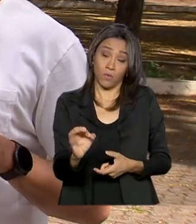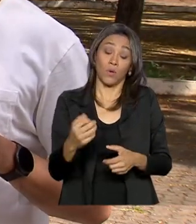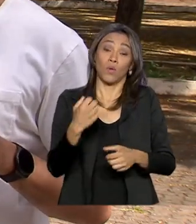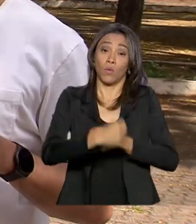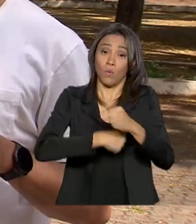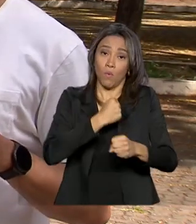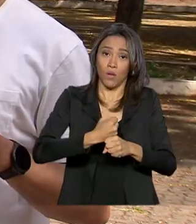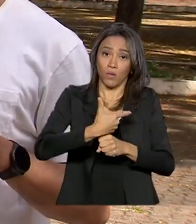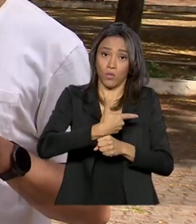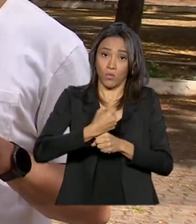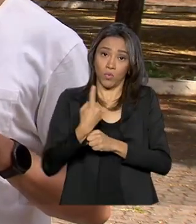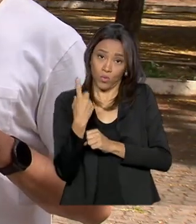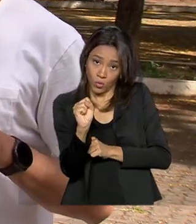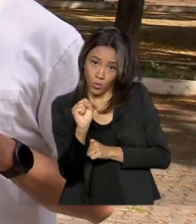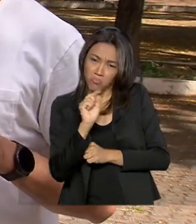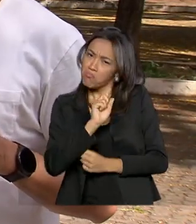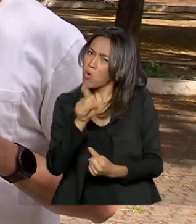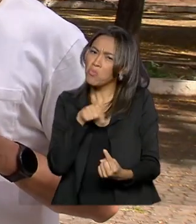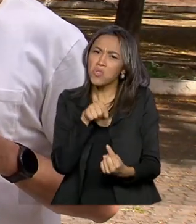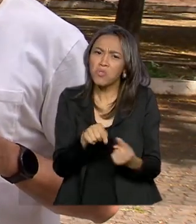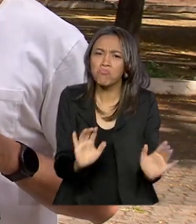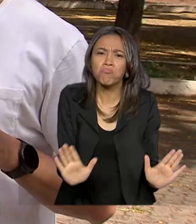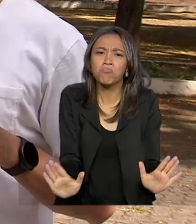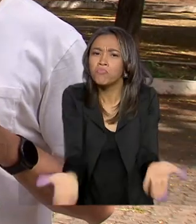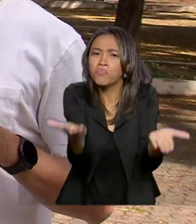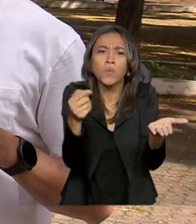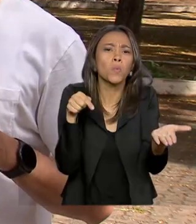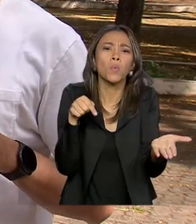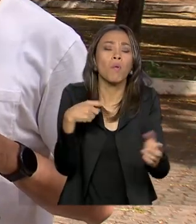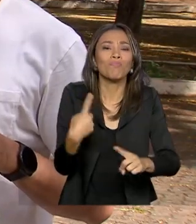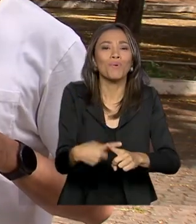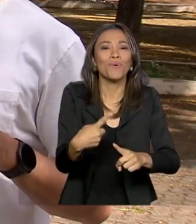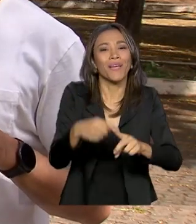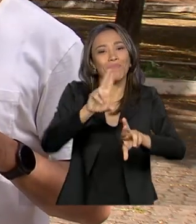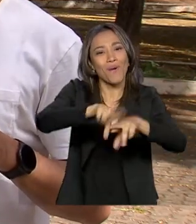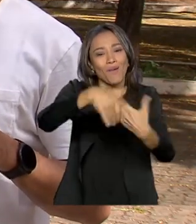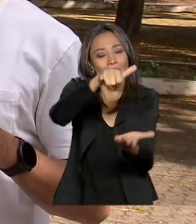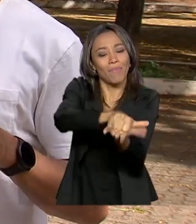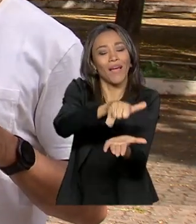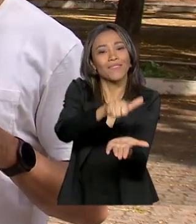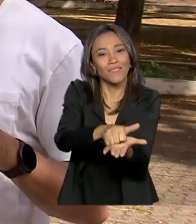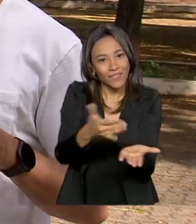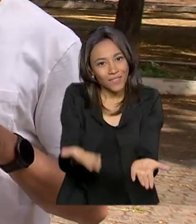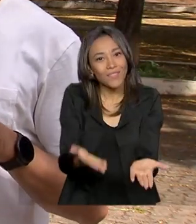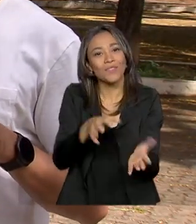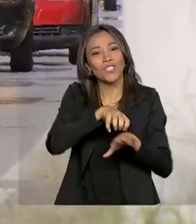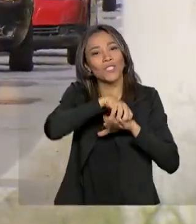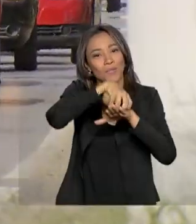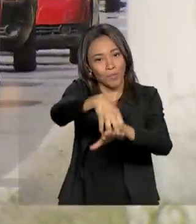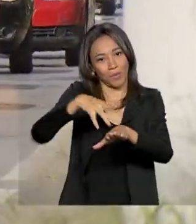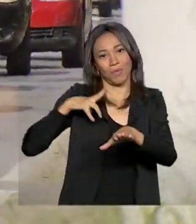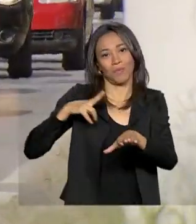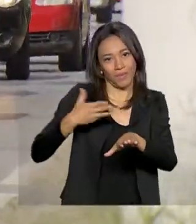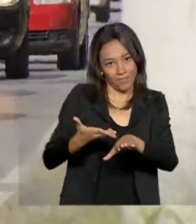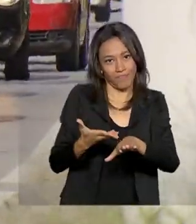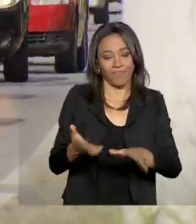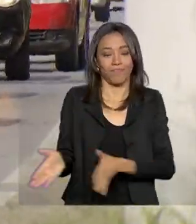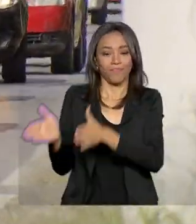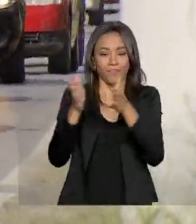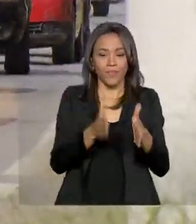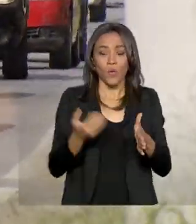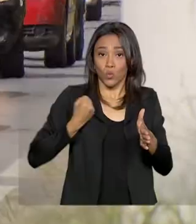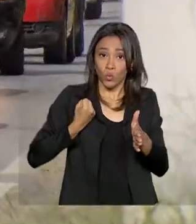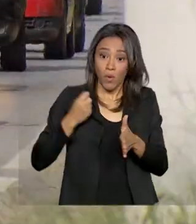Esse crescimento foi impulsionado principalmente pela popularização dos aplicativos de transporte individual. Os números são da